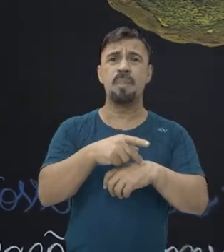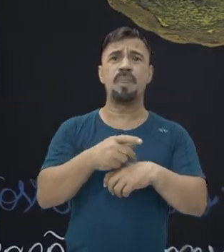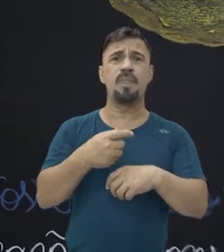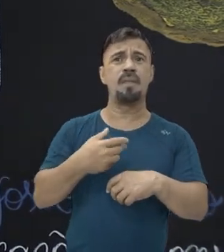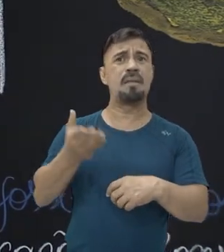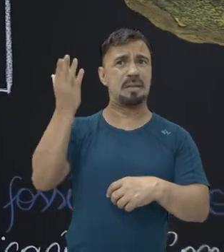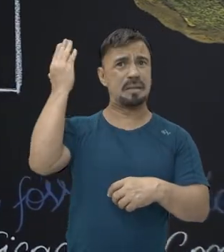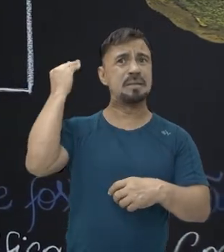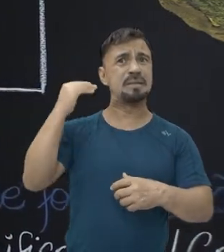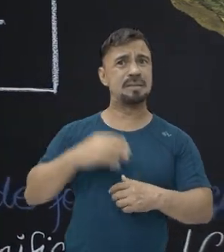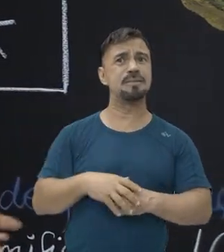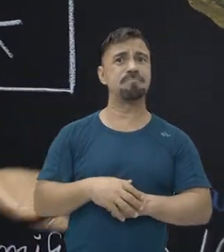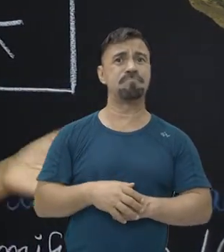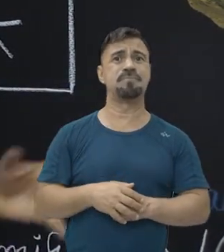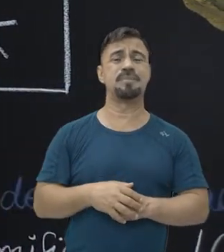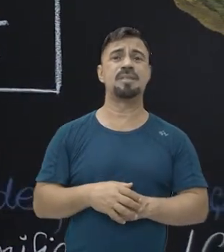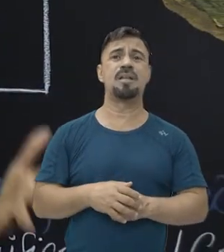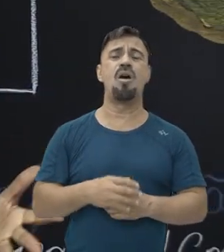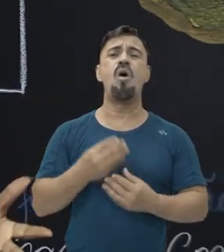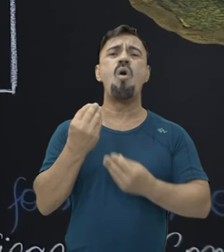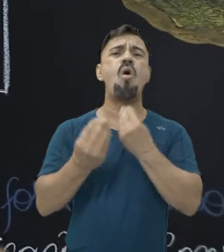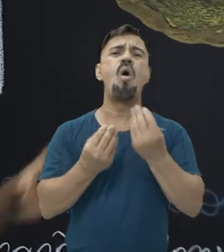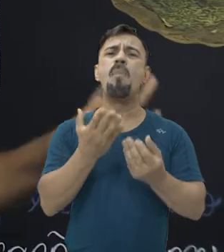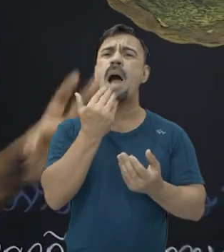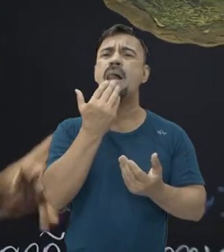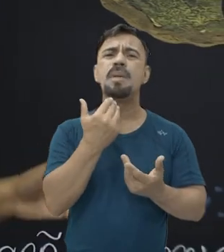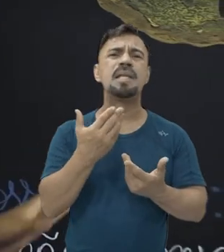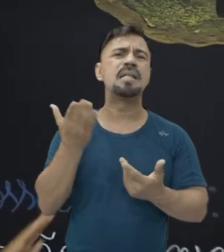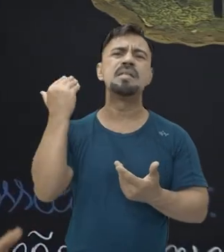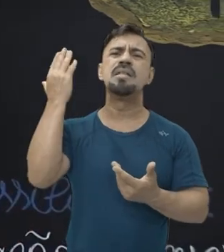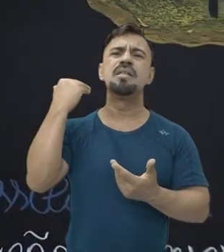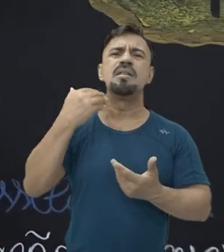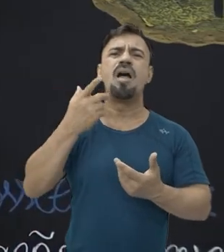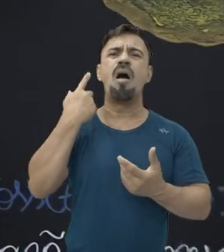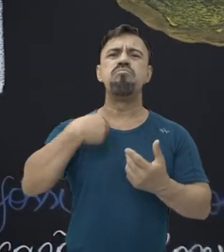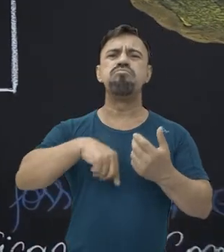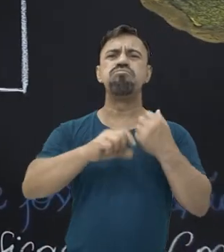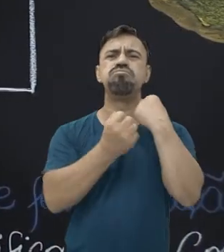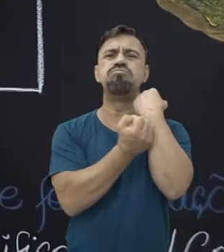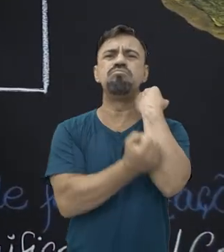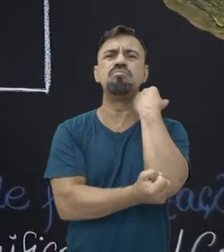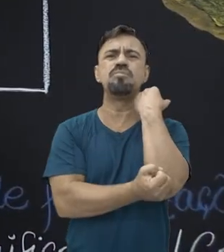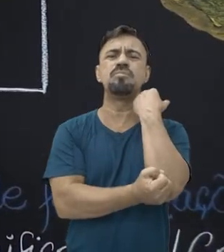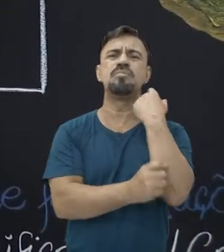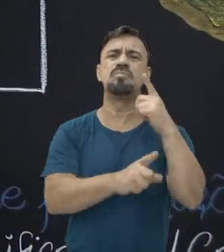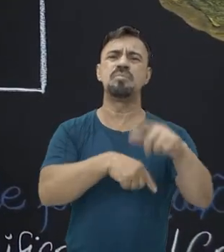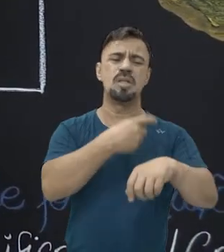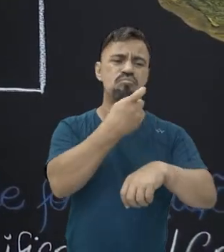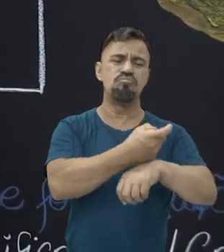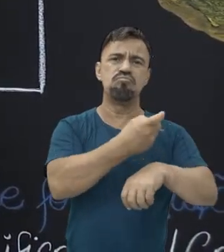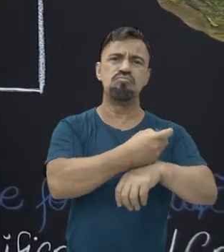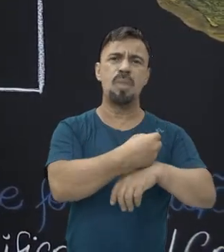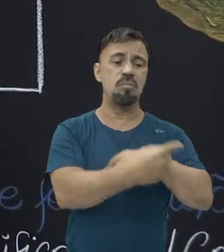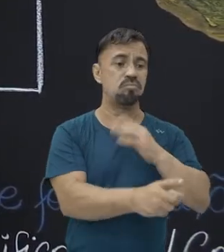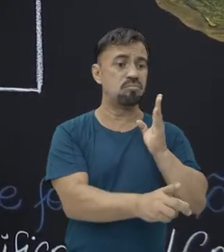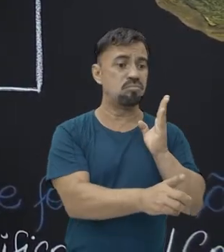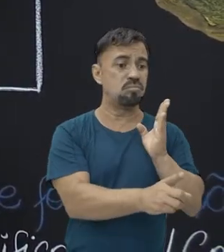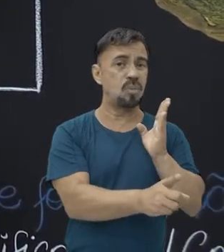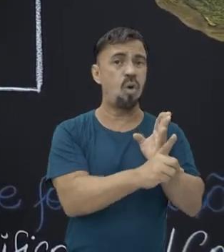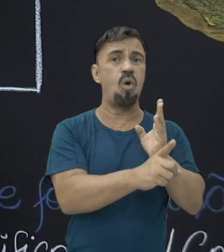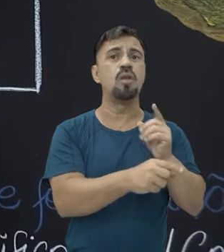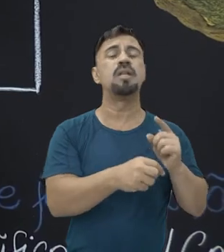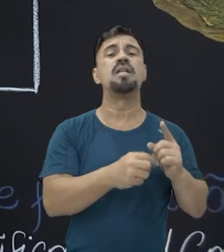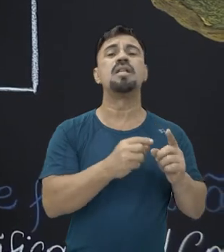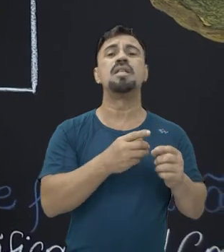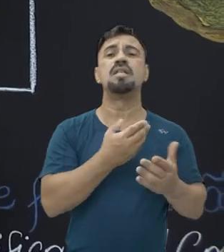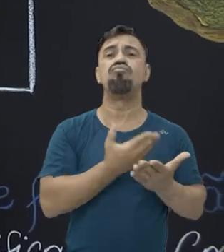interessante. Tá? Como era aquela alimentação? Onde tinha? Então, pode acontecer isso aí. Os coprólitos podem ser formados também por